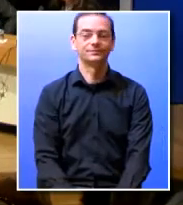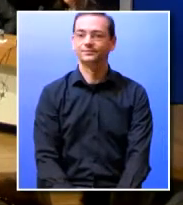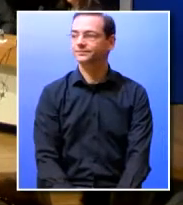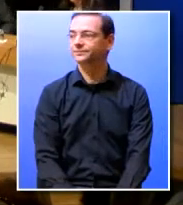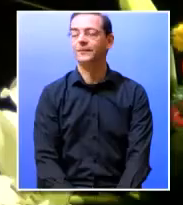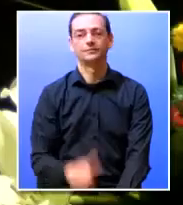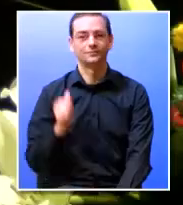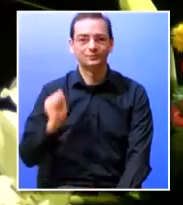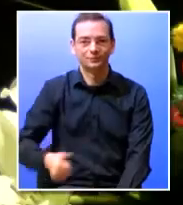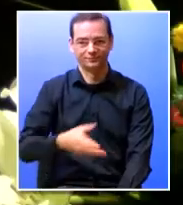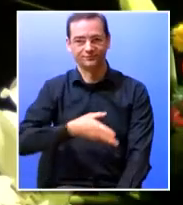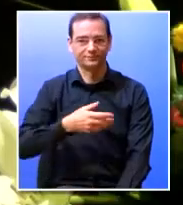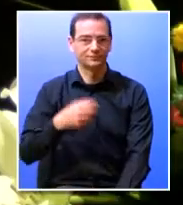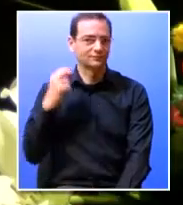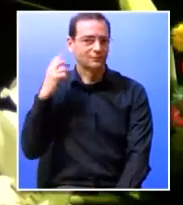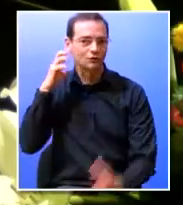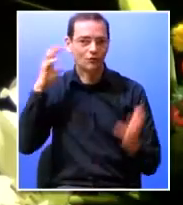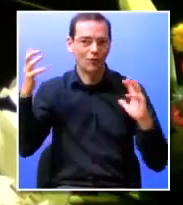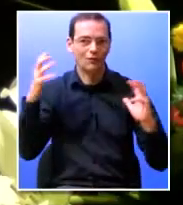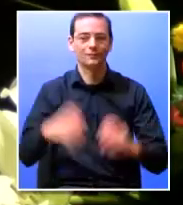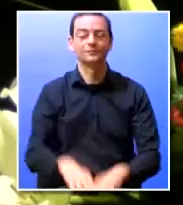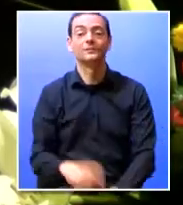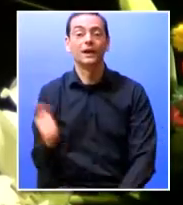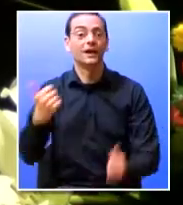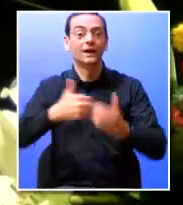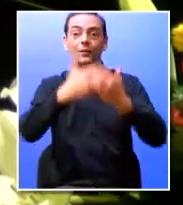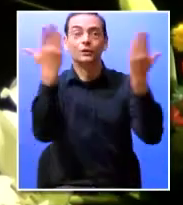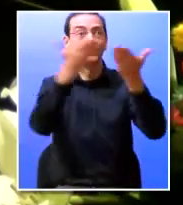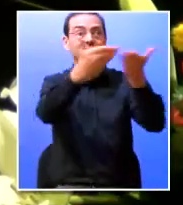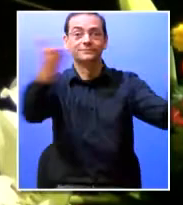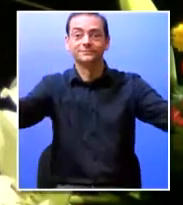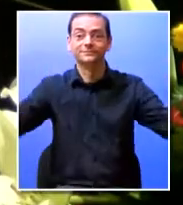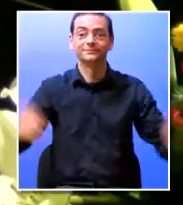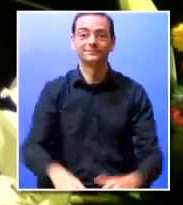Agora está. Muito bom dia a todos.